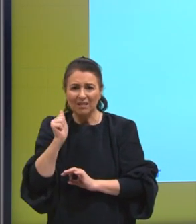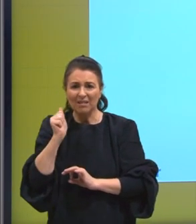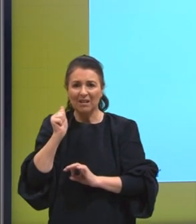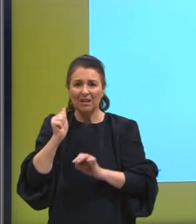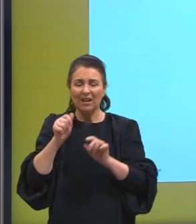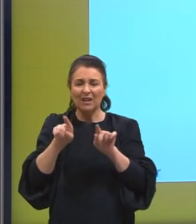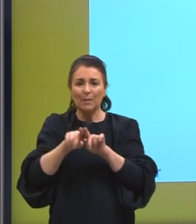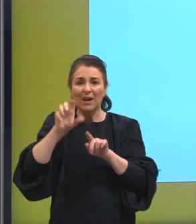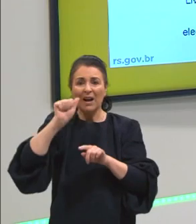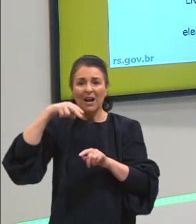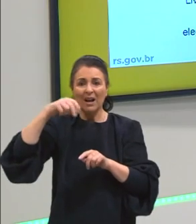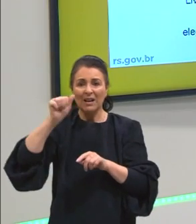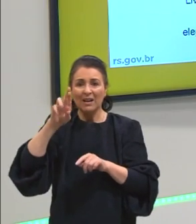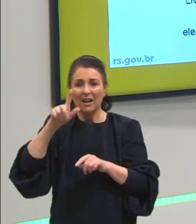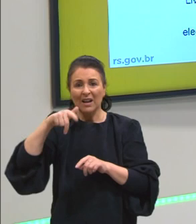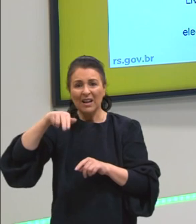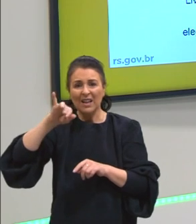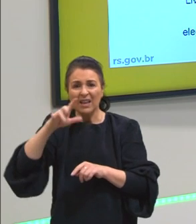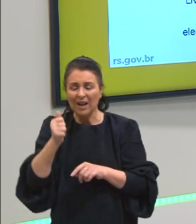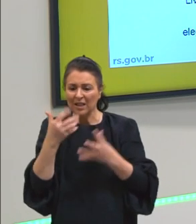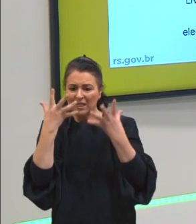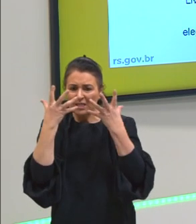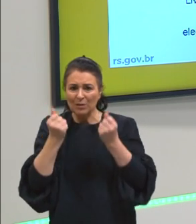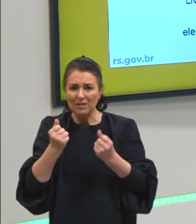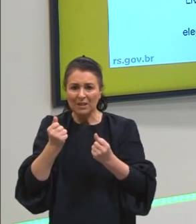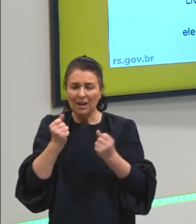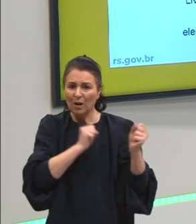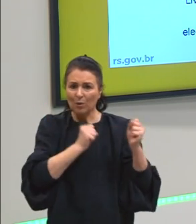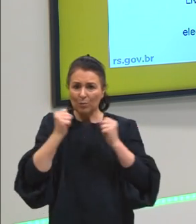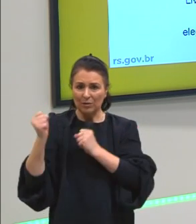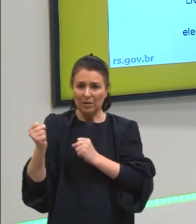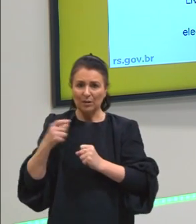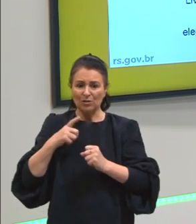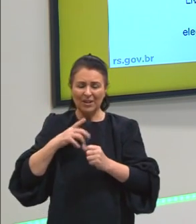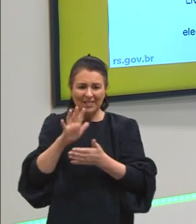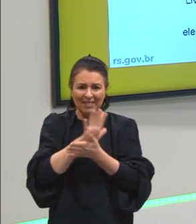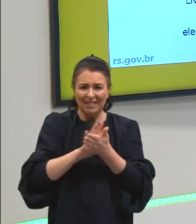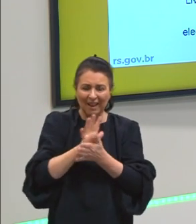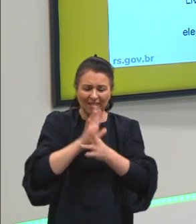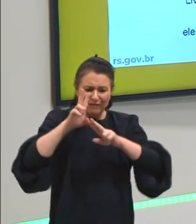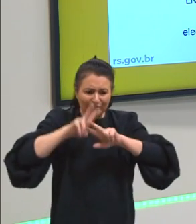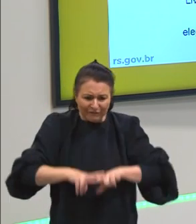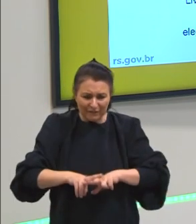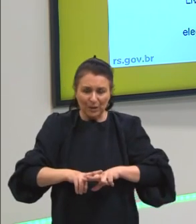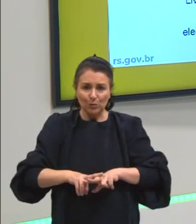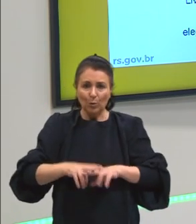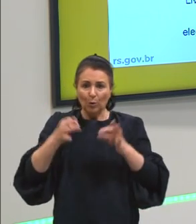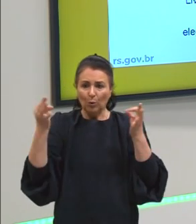ser algo muito argumentativo e não ter nada, algo fixo assim que pudesse se